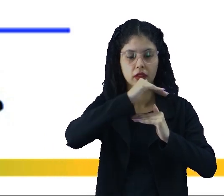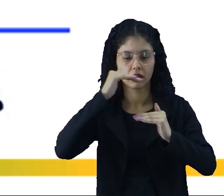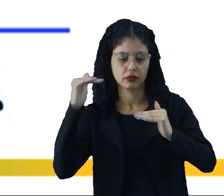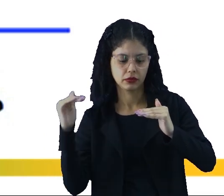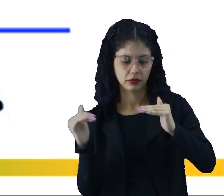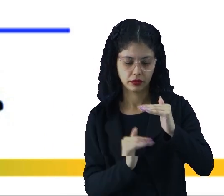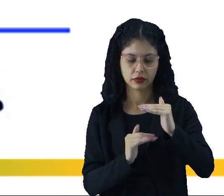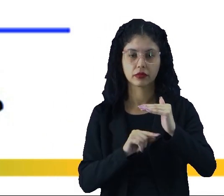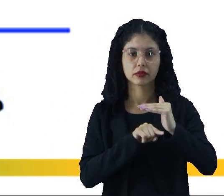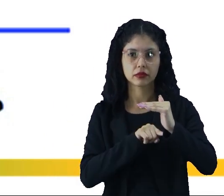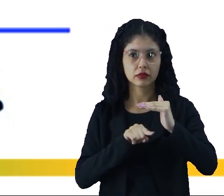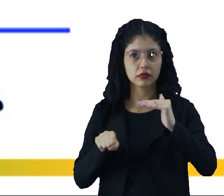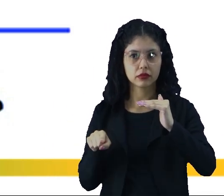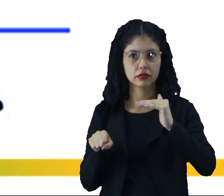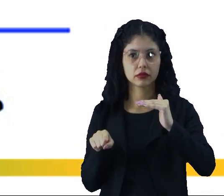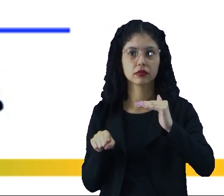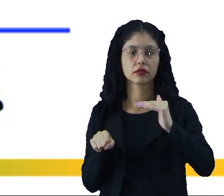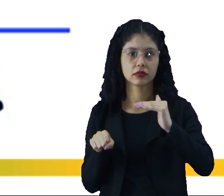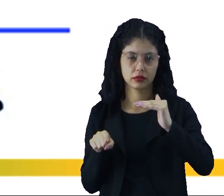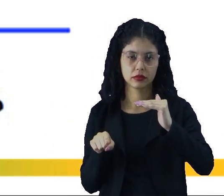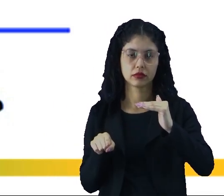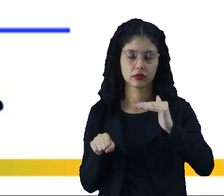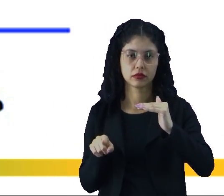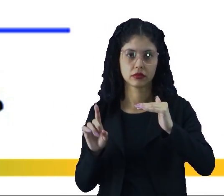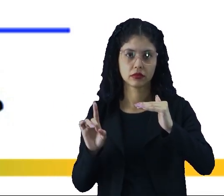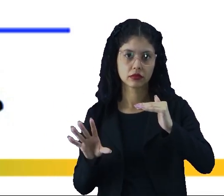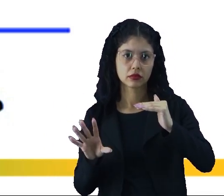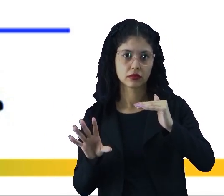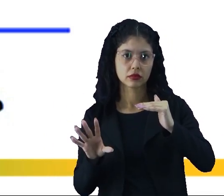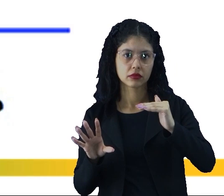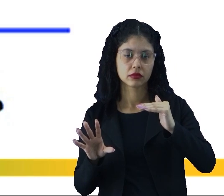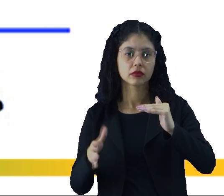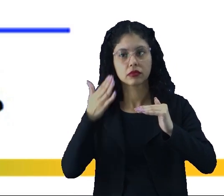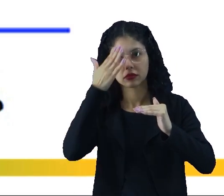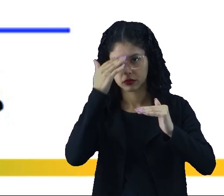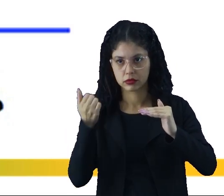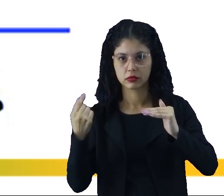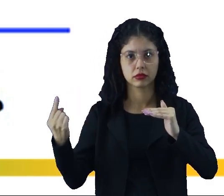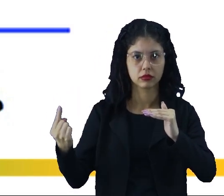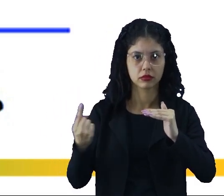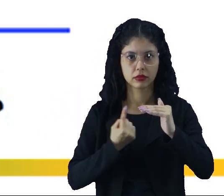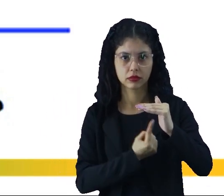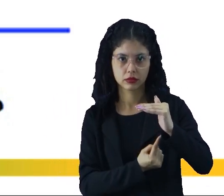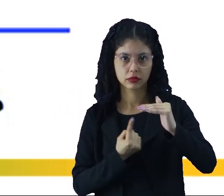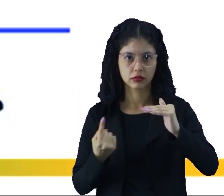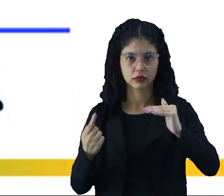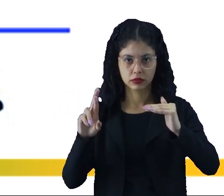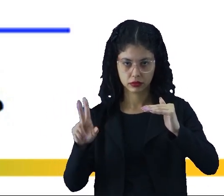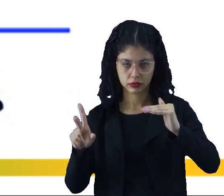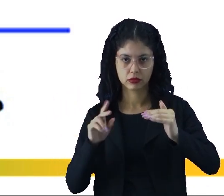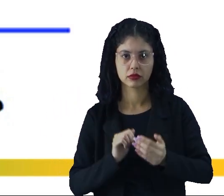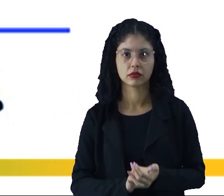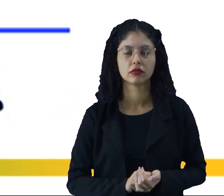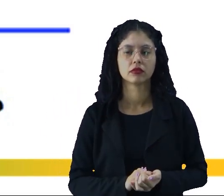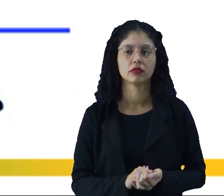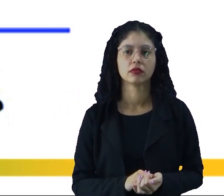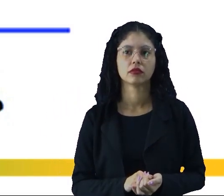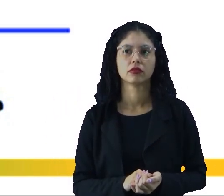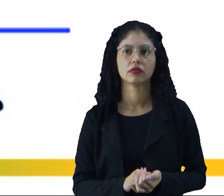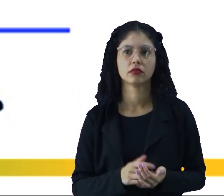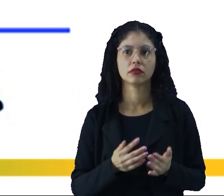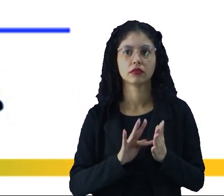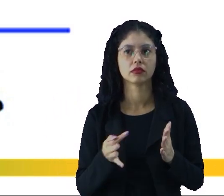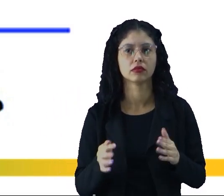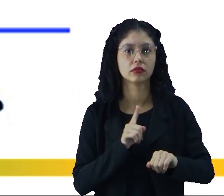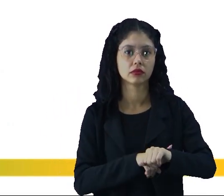abaixo do eixo T, ó. Então, apenas para dizer quem é progressivo e quem é retrógrado. No caso aqui da